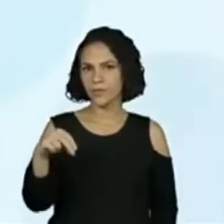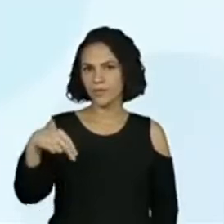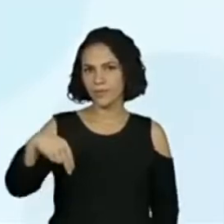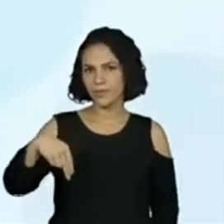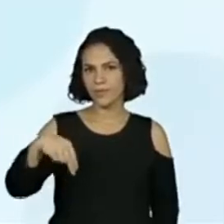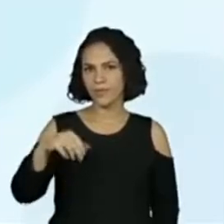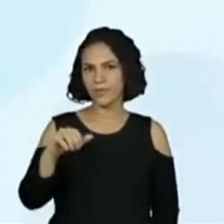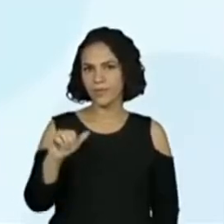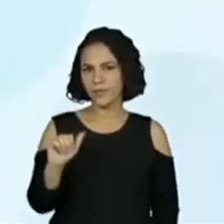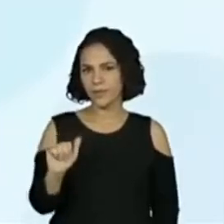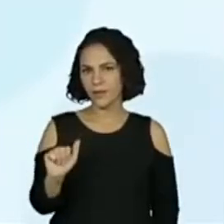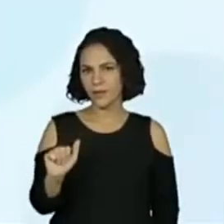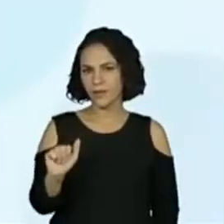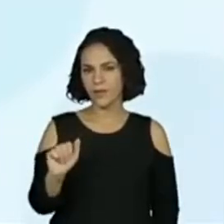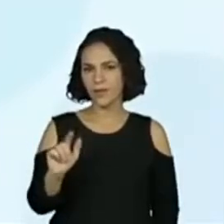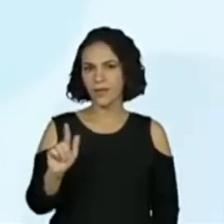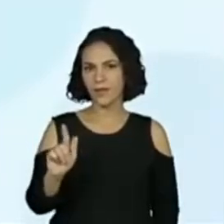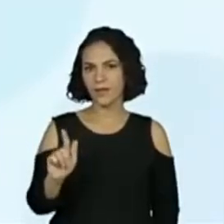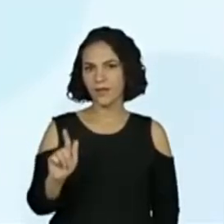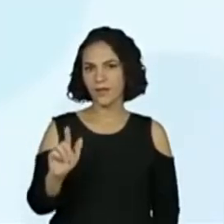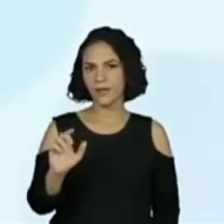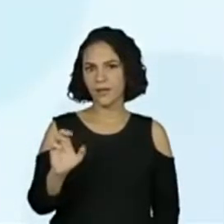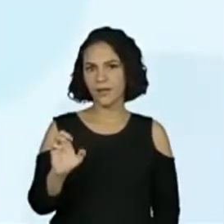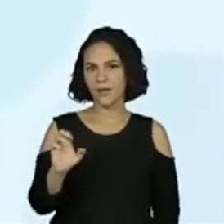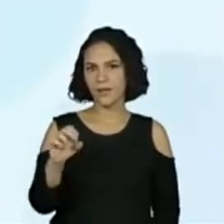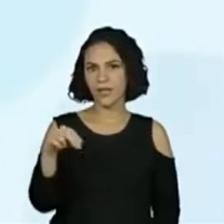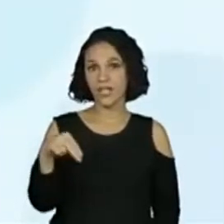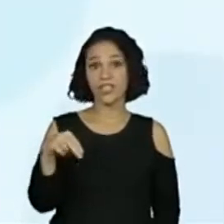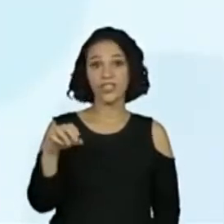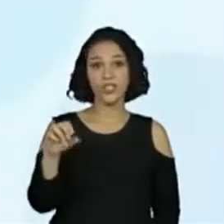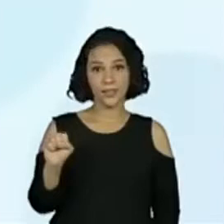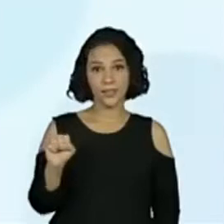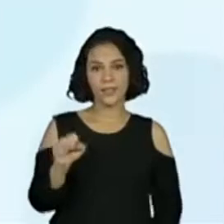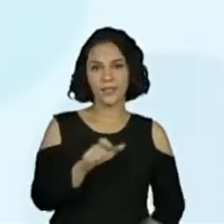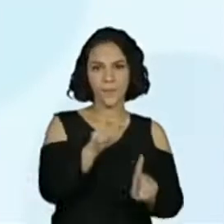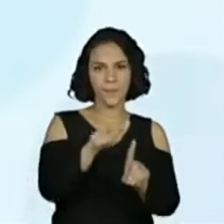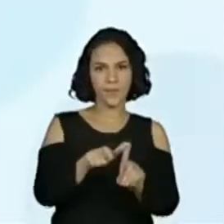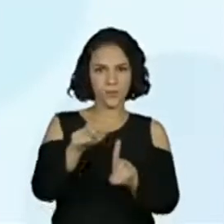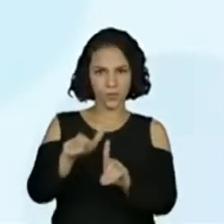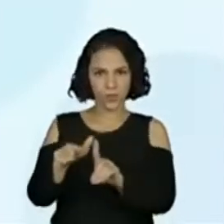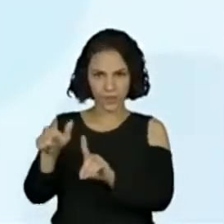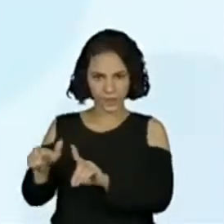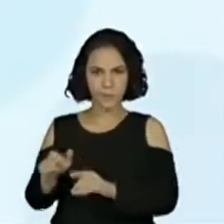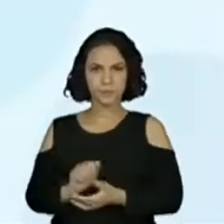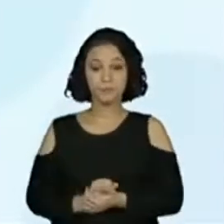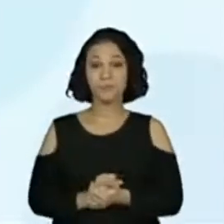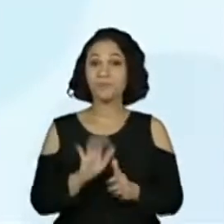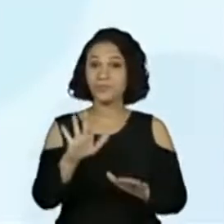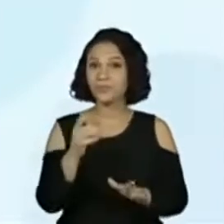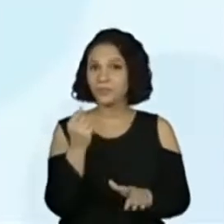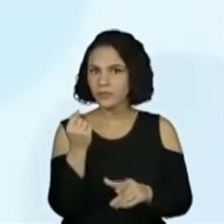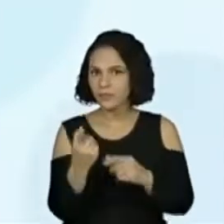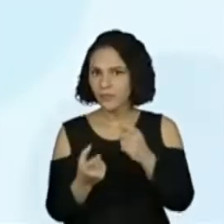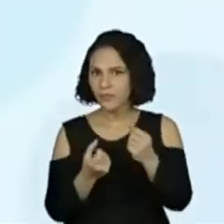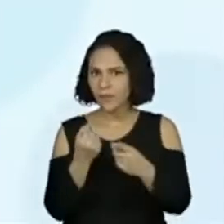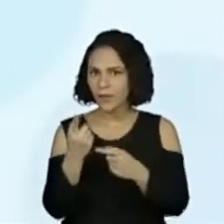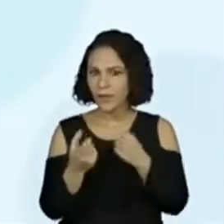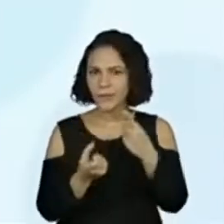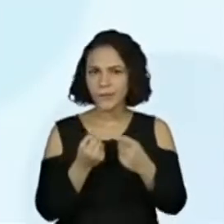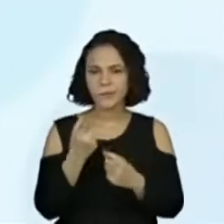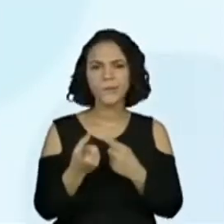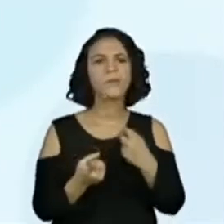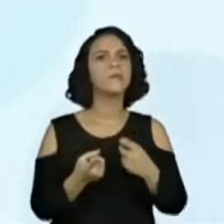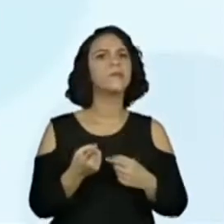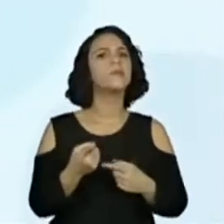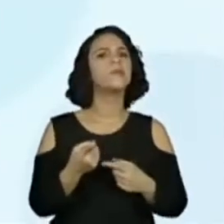-na-gens. E tem alguns, professora Viviane, que não indica